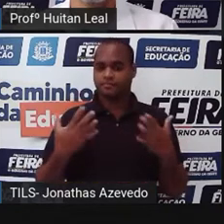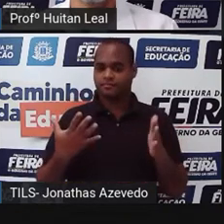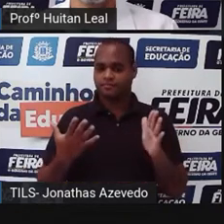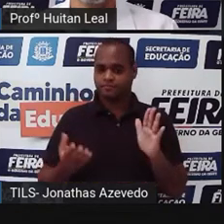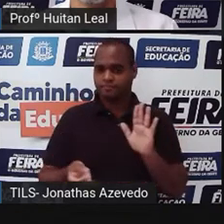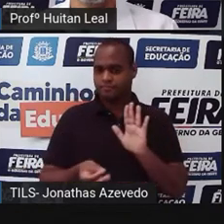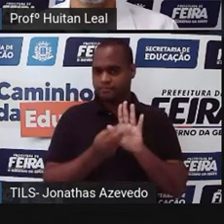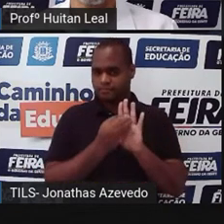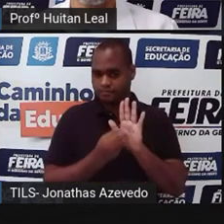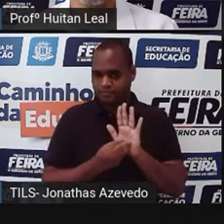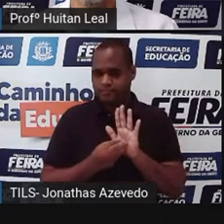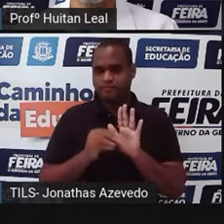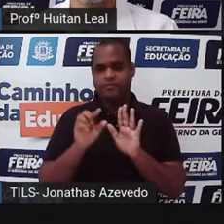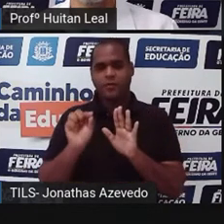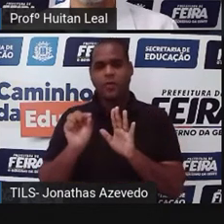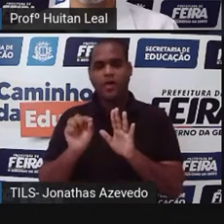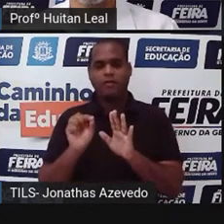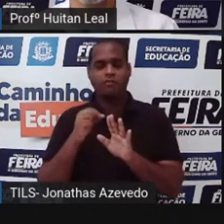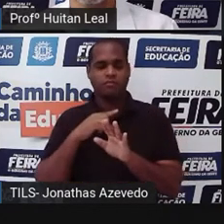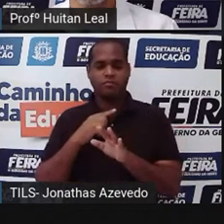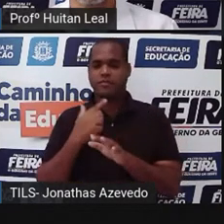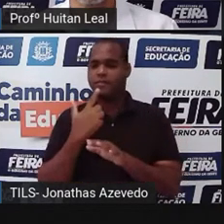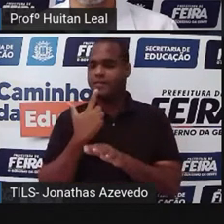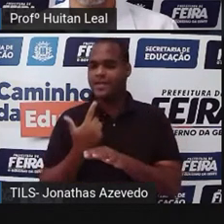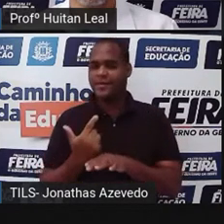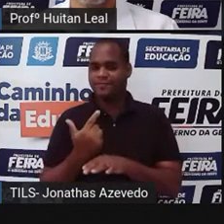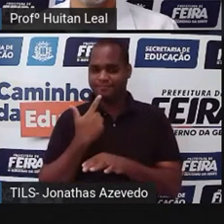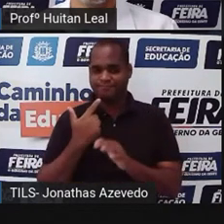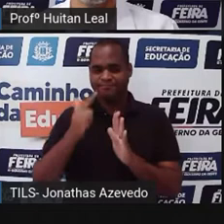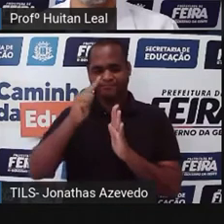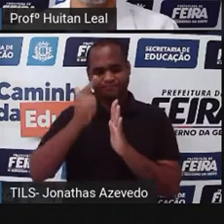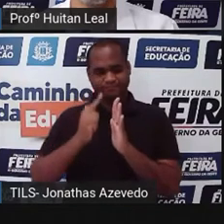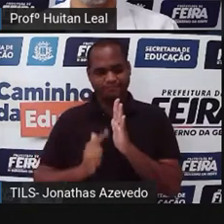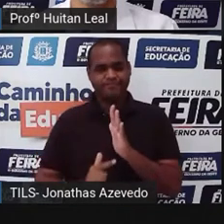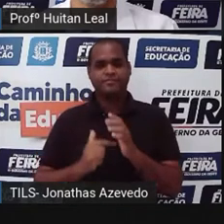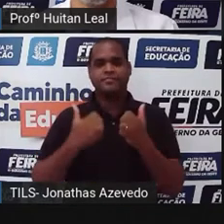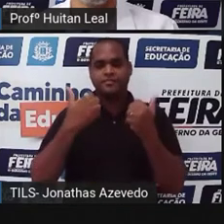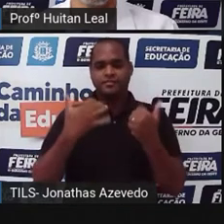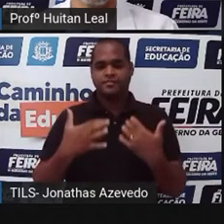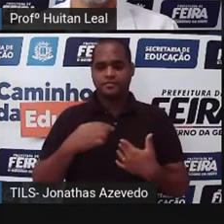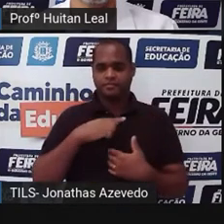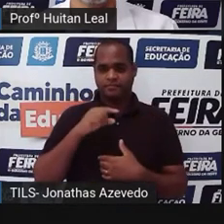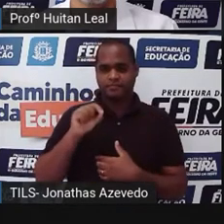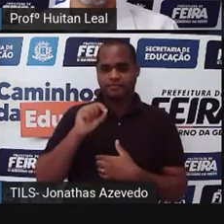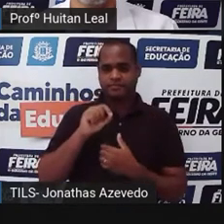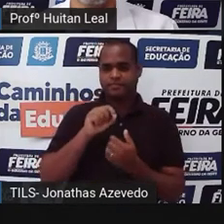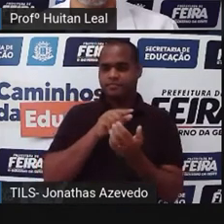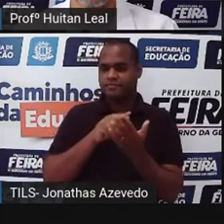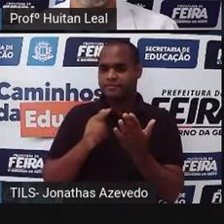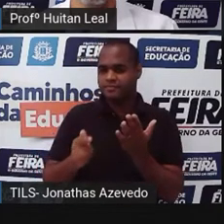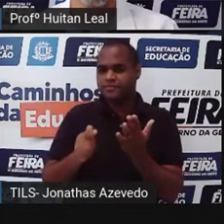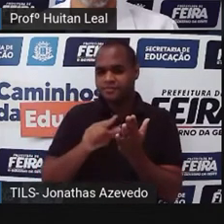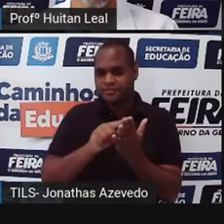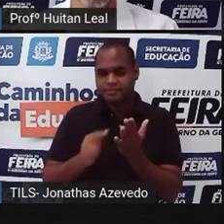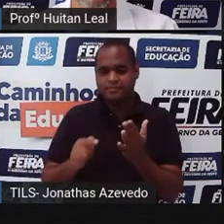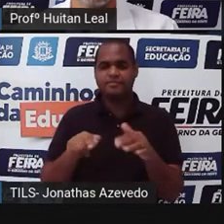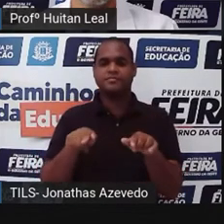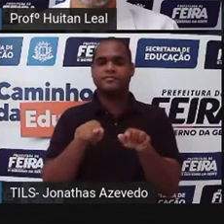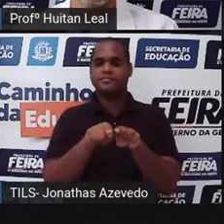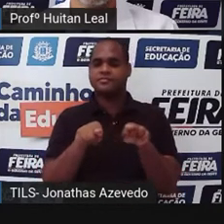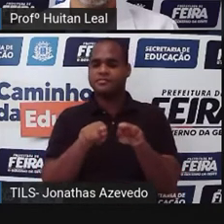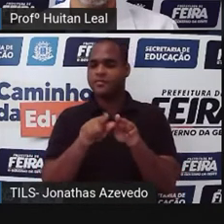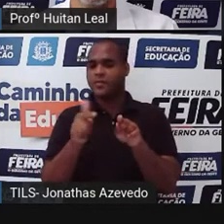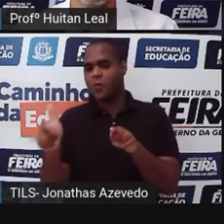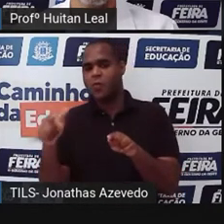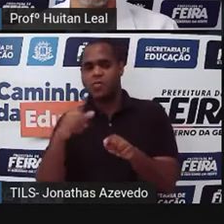Registro ora mais literário que ora mais jornalístico. A depender do estilo de crônica, ele pode ser mais literário ou mais